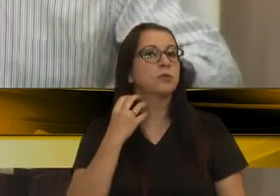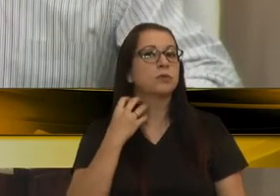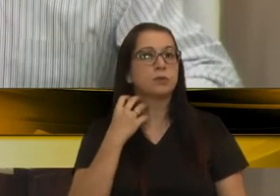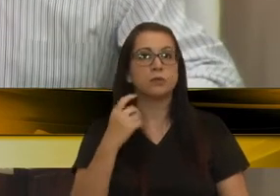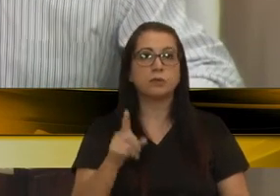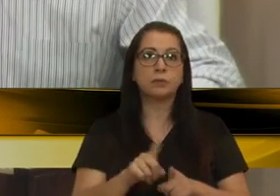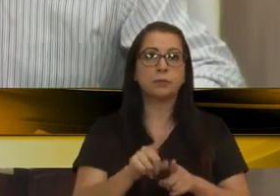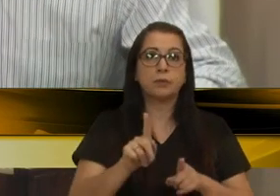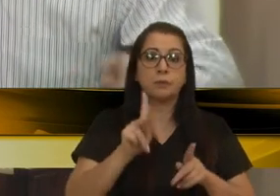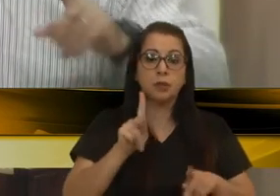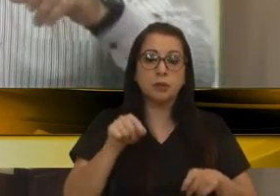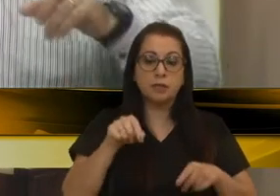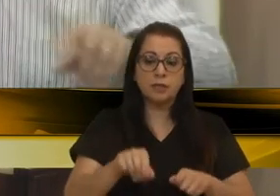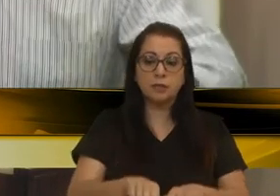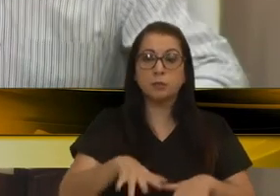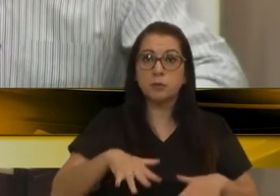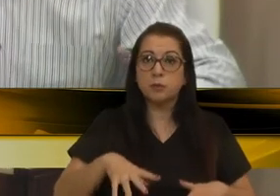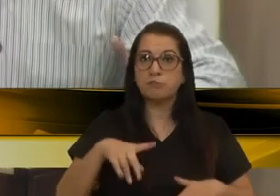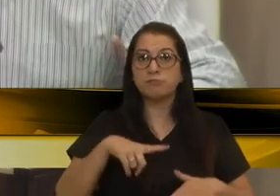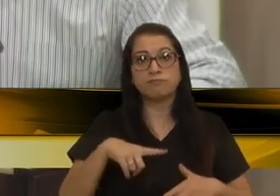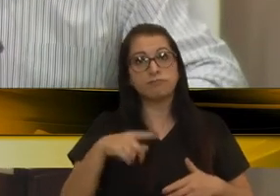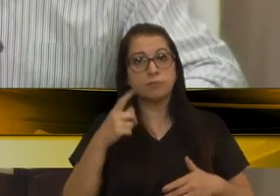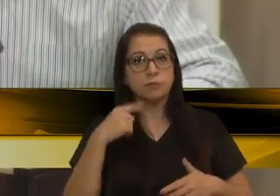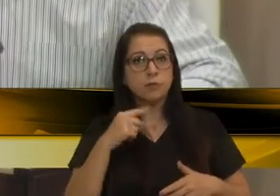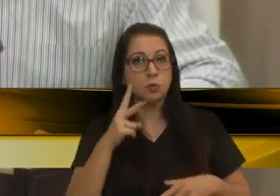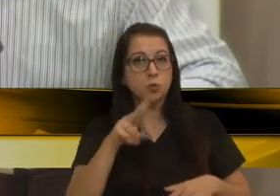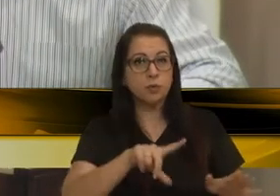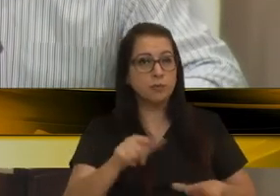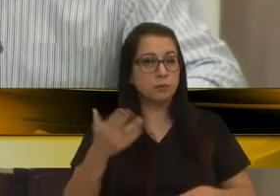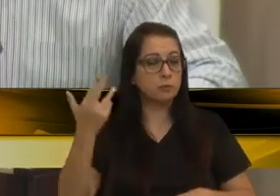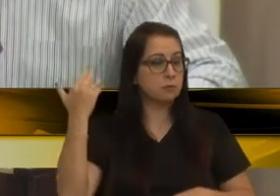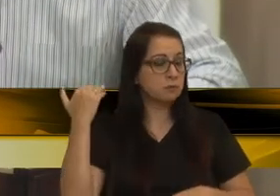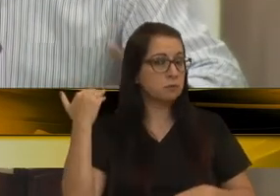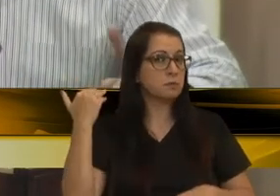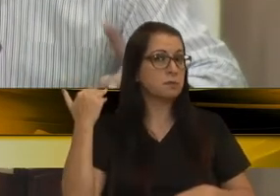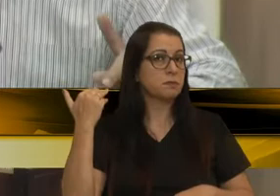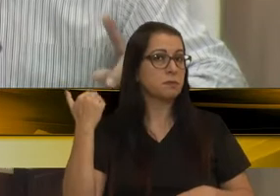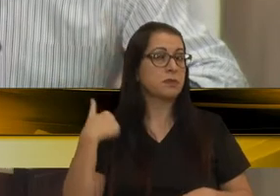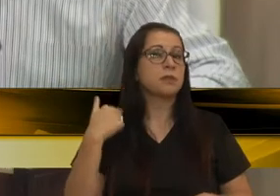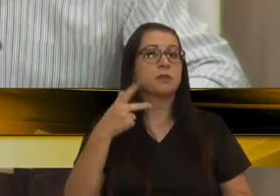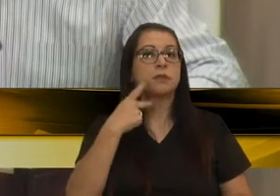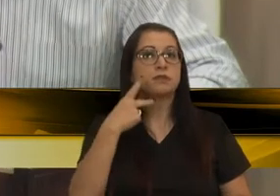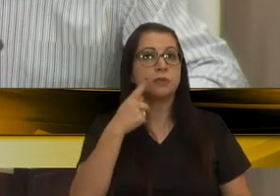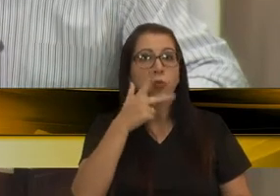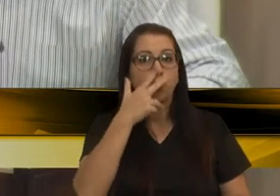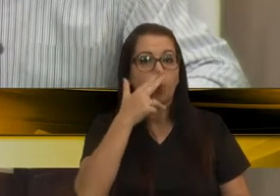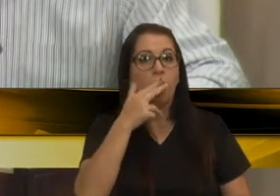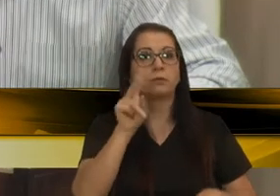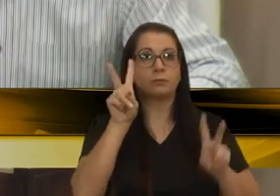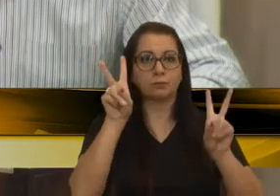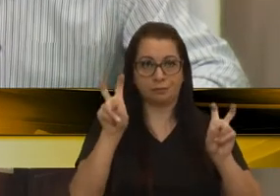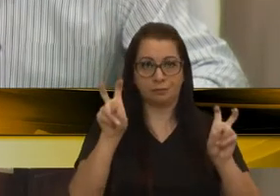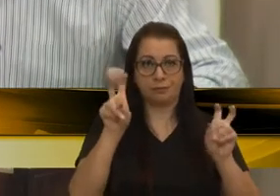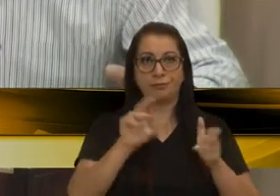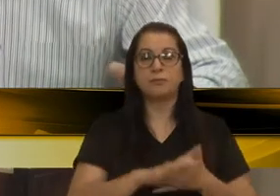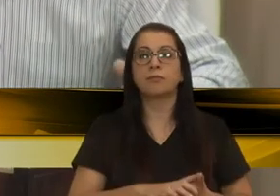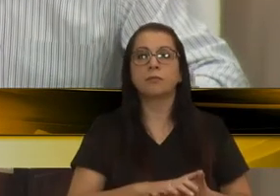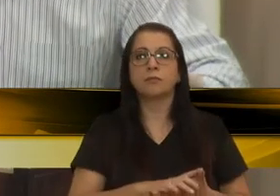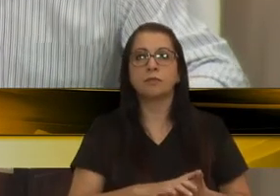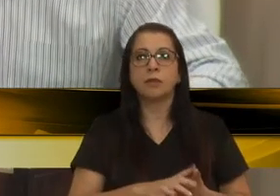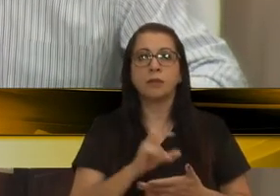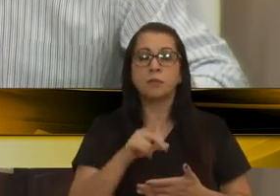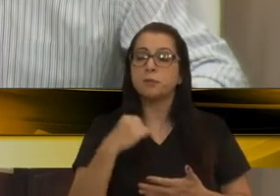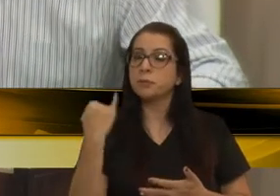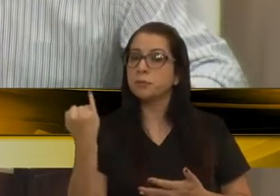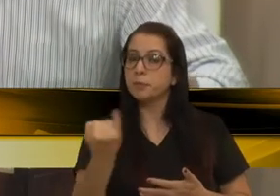Talvez tem gente aqui no plenário que estava aqui, eu acho que duas semanas atrás, que eu falei do mesmo assunto, mas só que pela